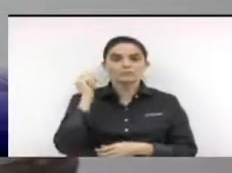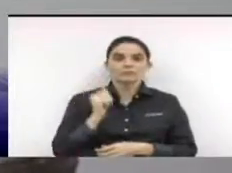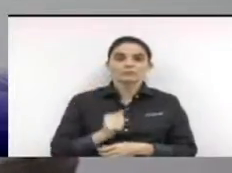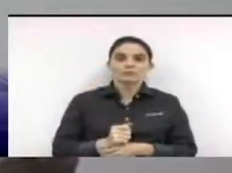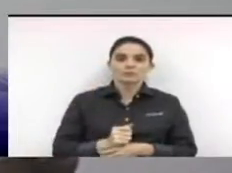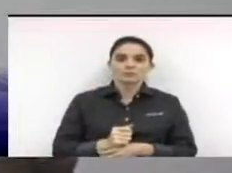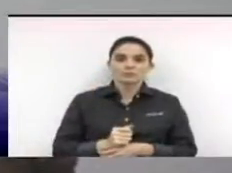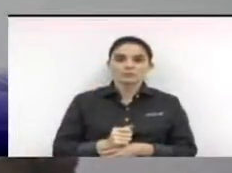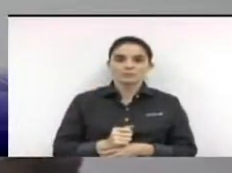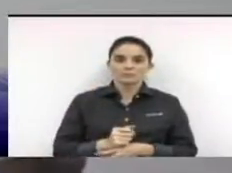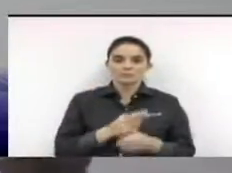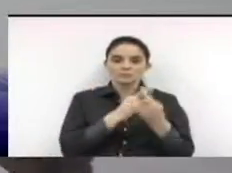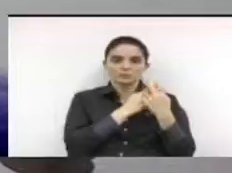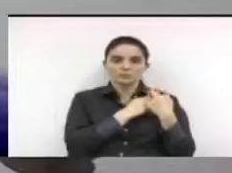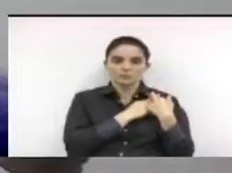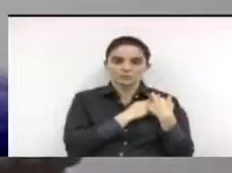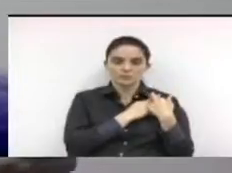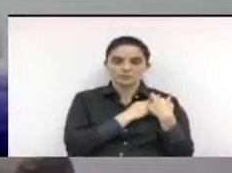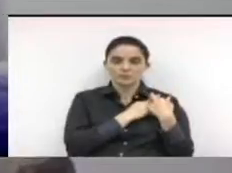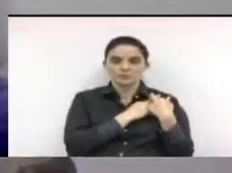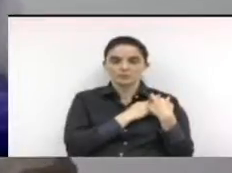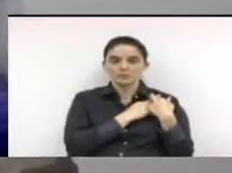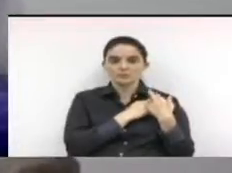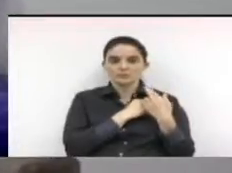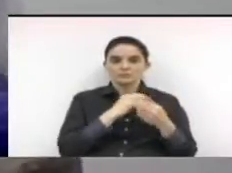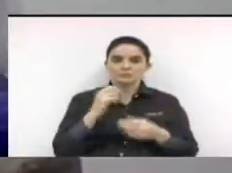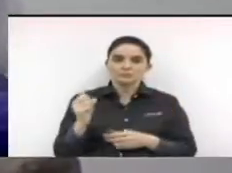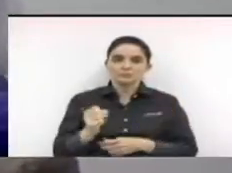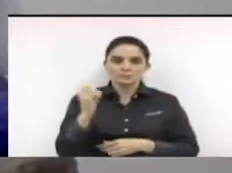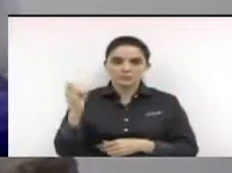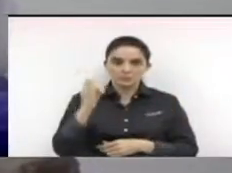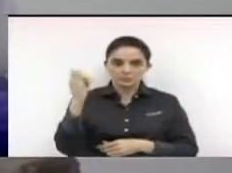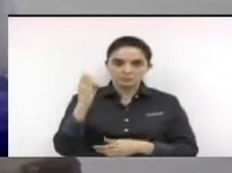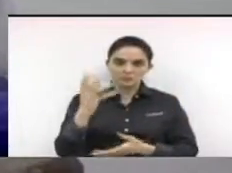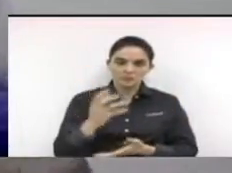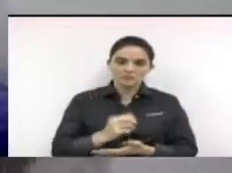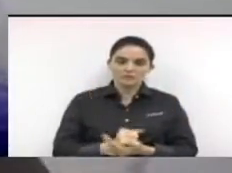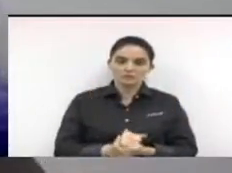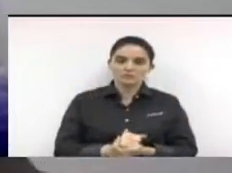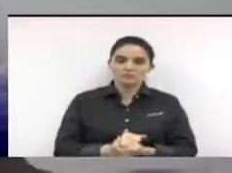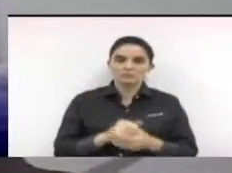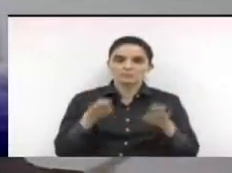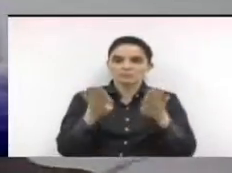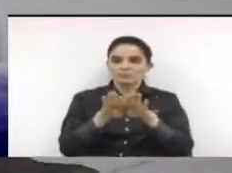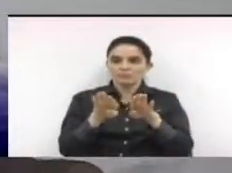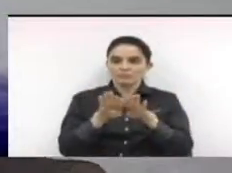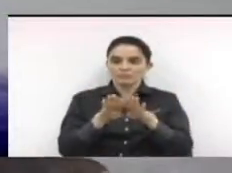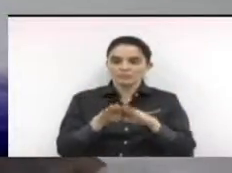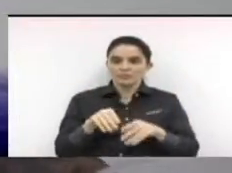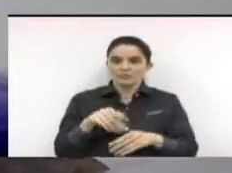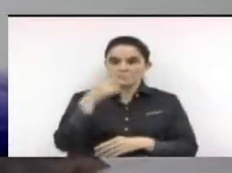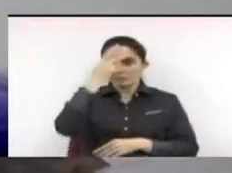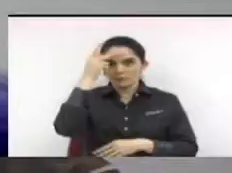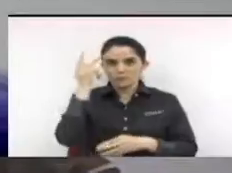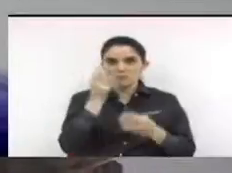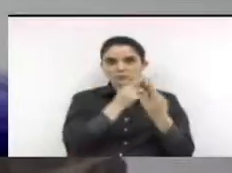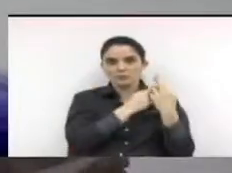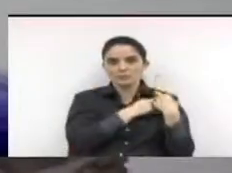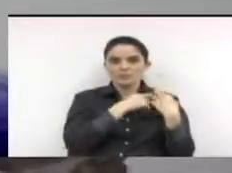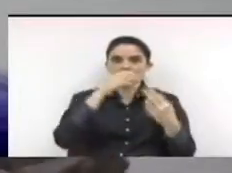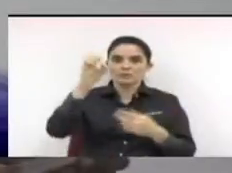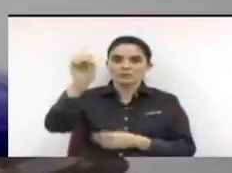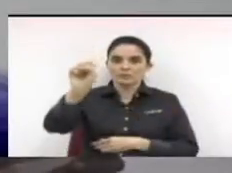Escola Senai Luiz Varga e também representante do SESI do Morro Azul,